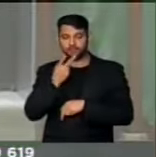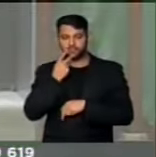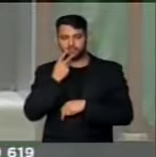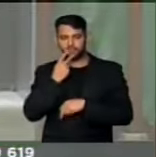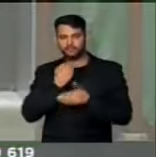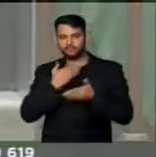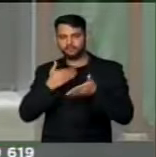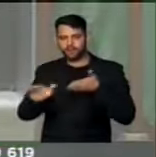Para falar...